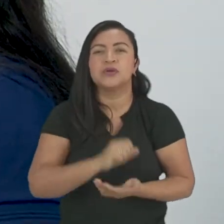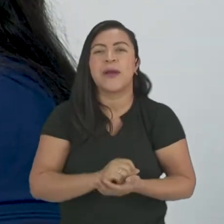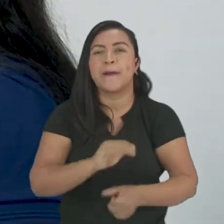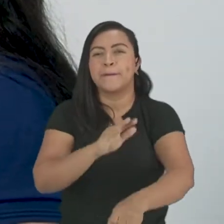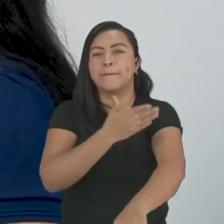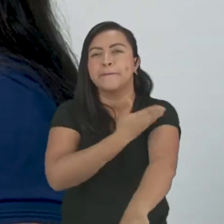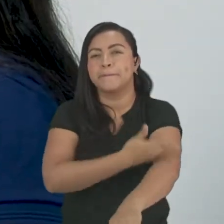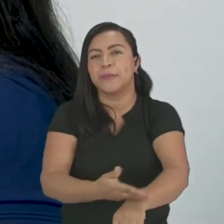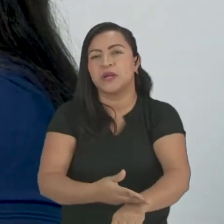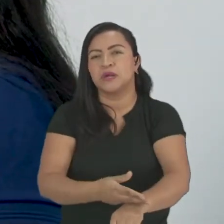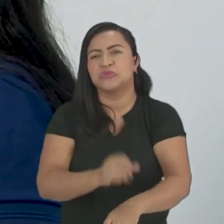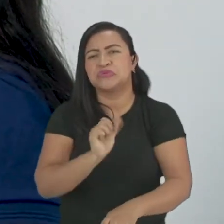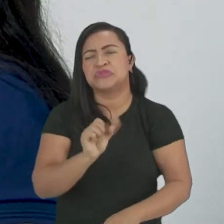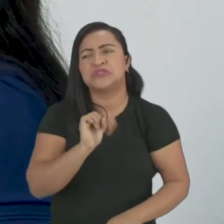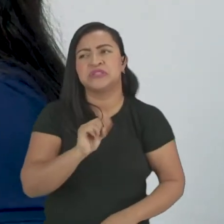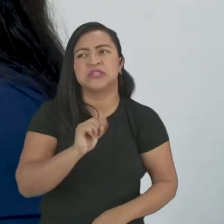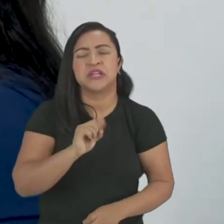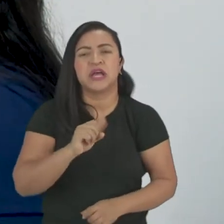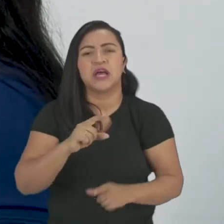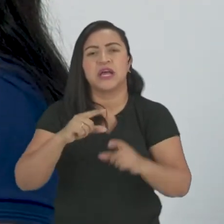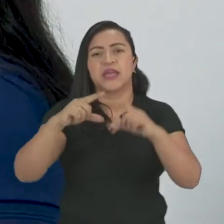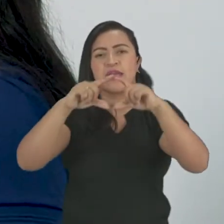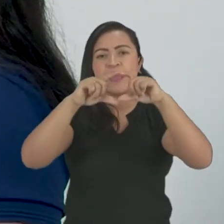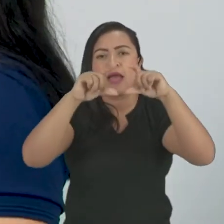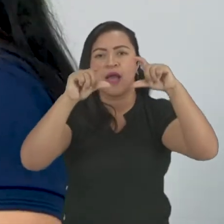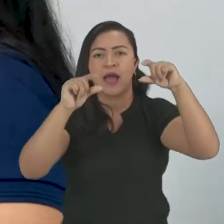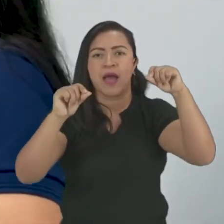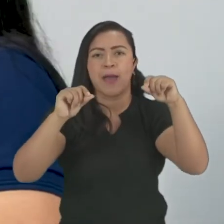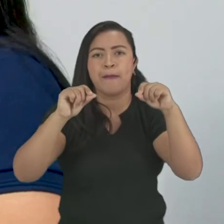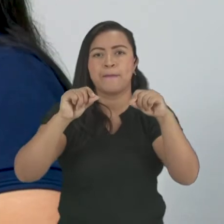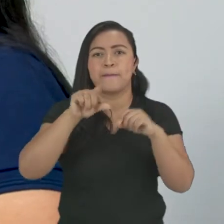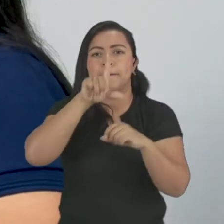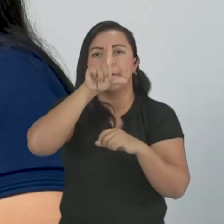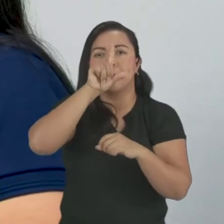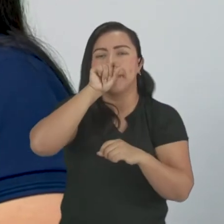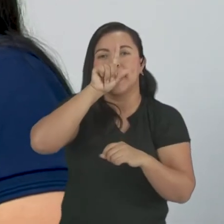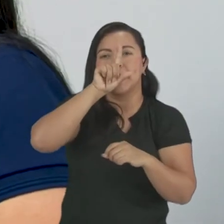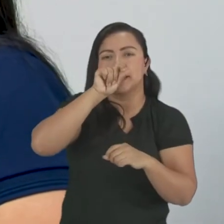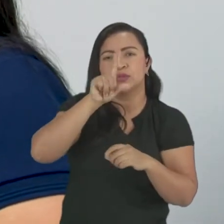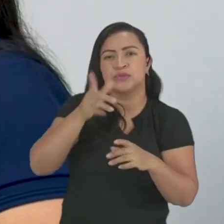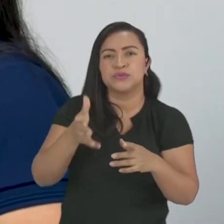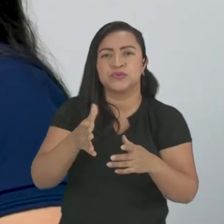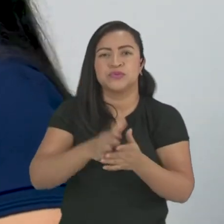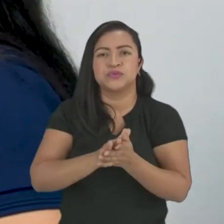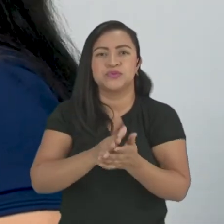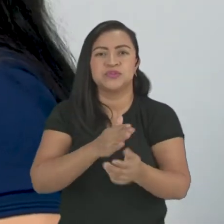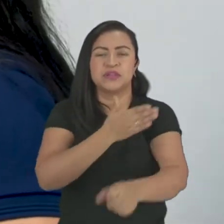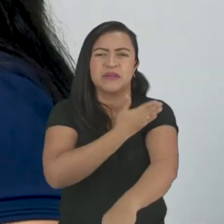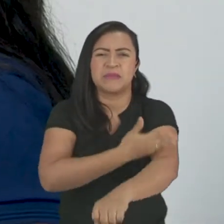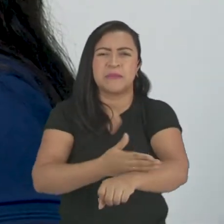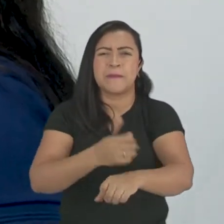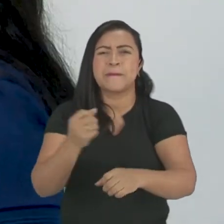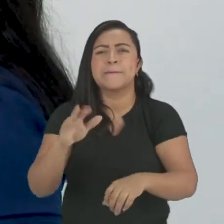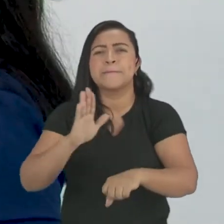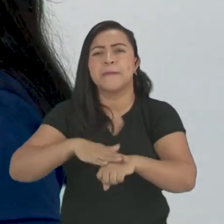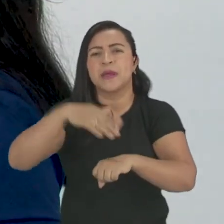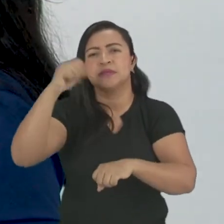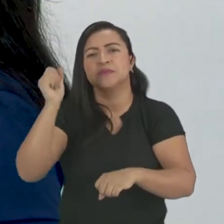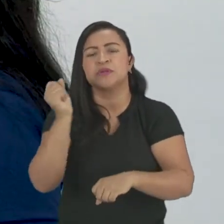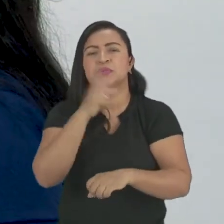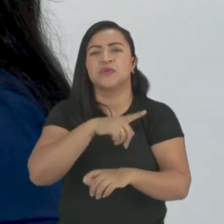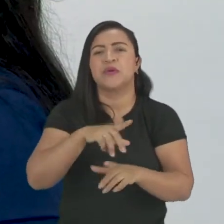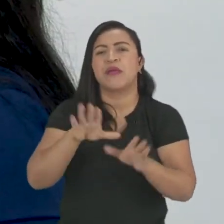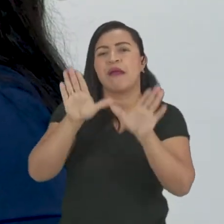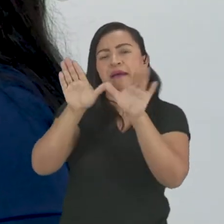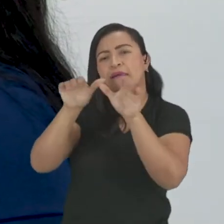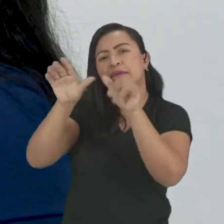branco da pena do cisne é mais branco do que o branco da pena da garça? É uma pergunta, tá? Então, é